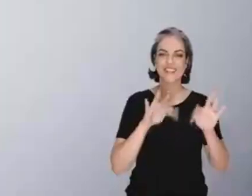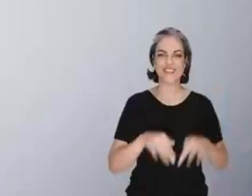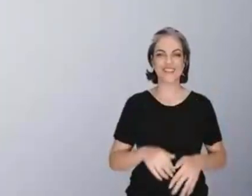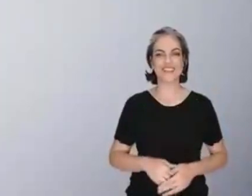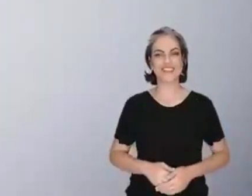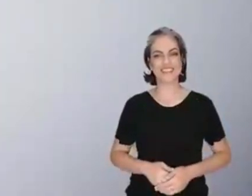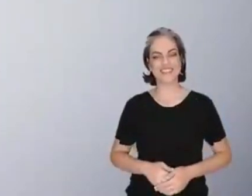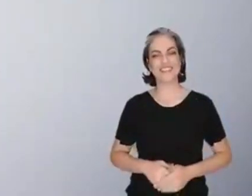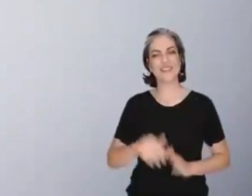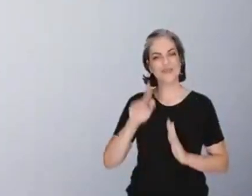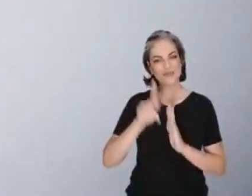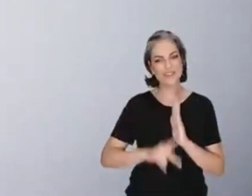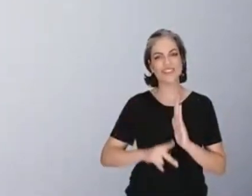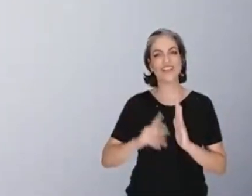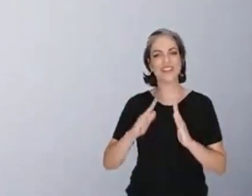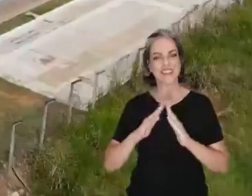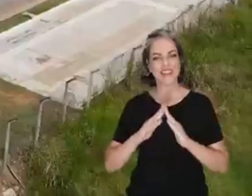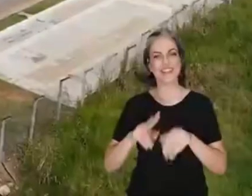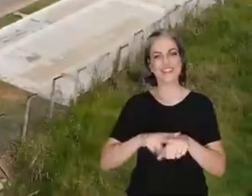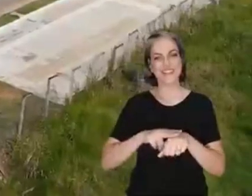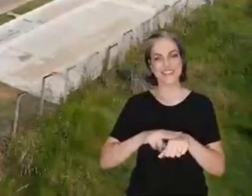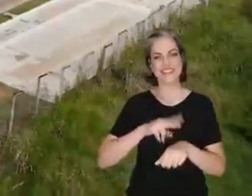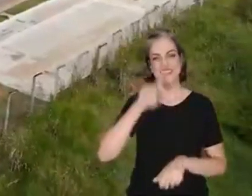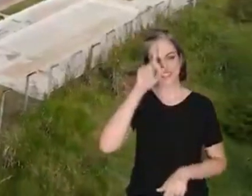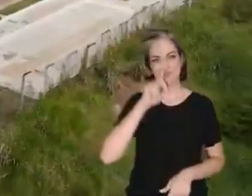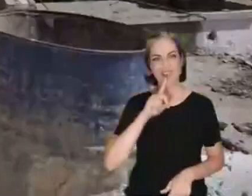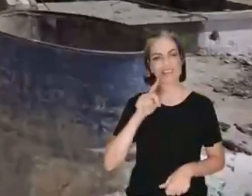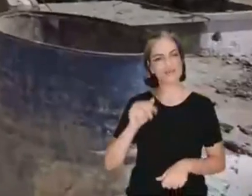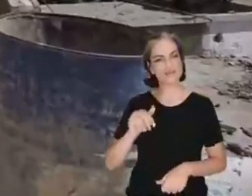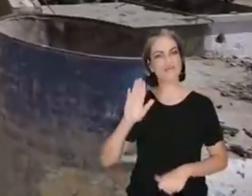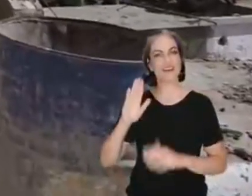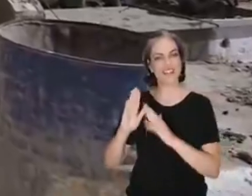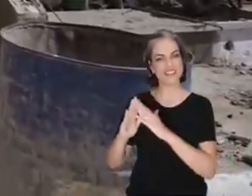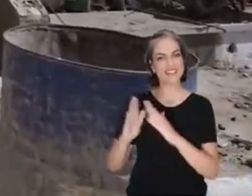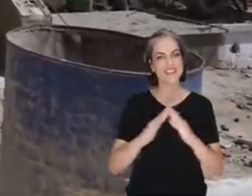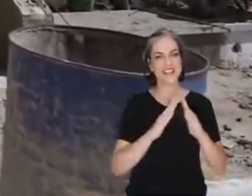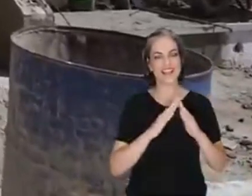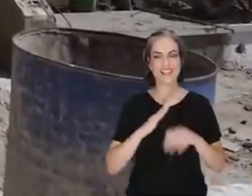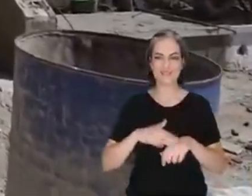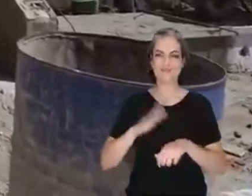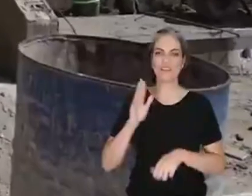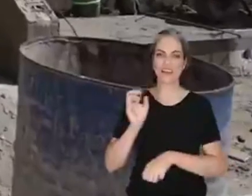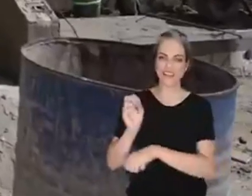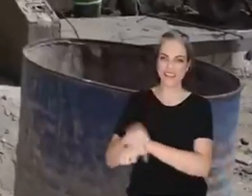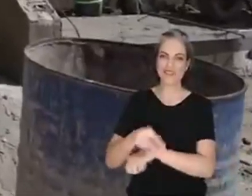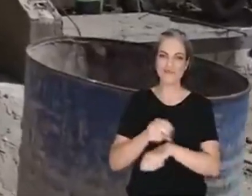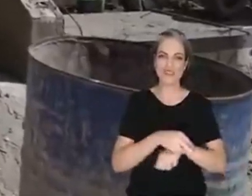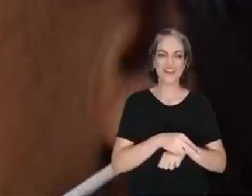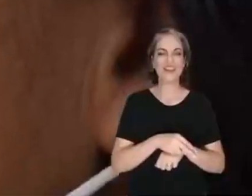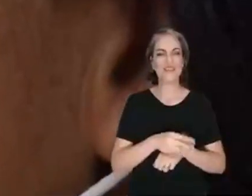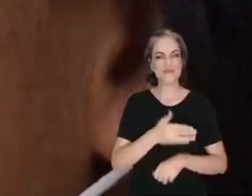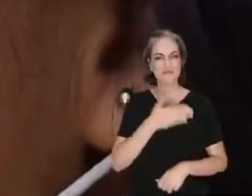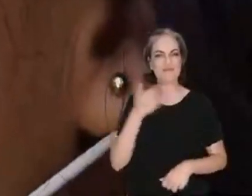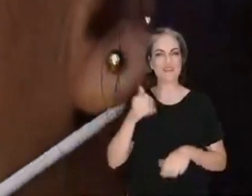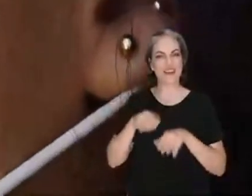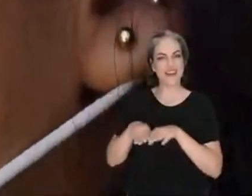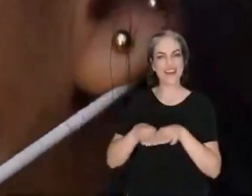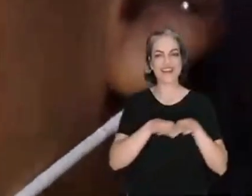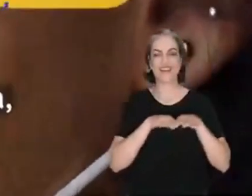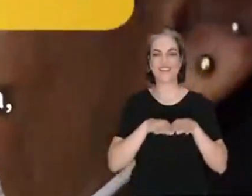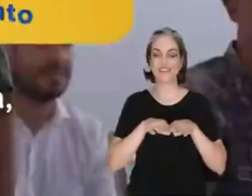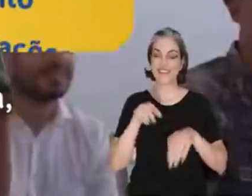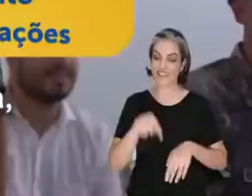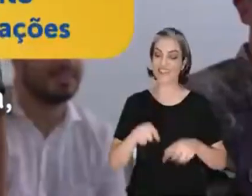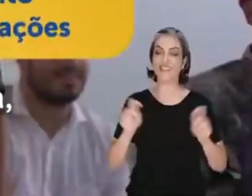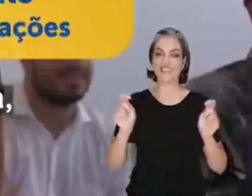Casa verde e amarela, mais moradia, mais empregos, menos desigualdade. Isso tem sido